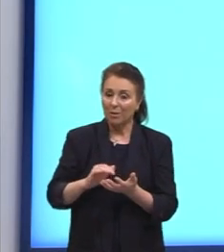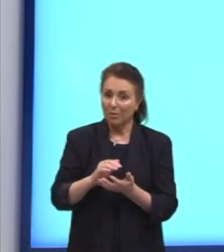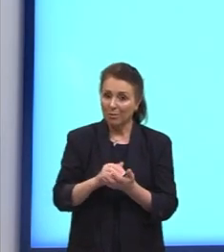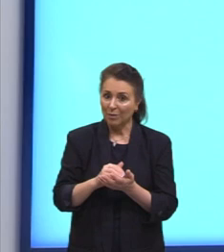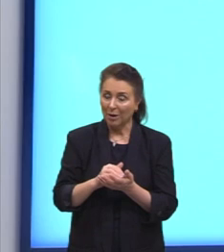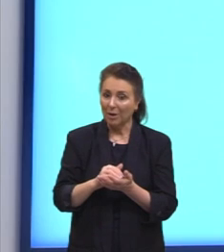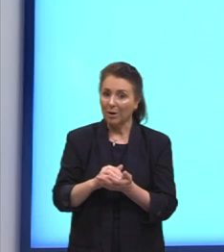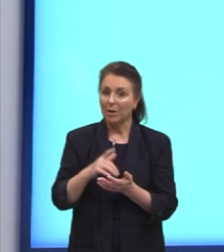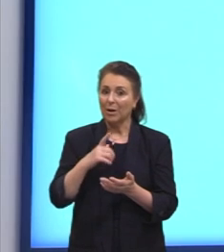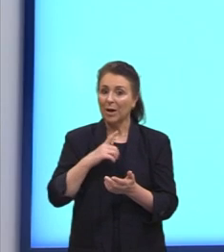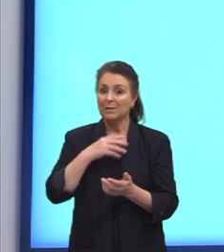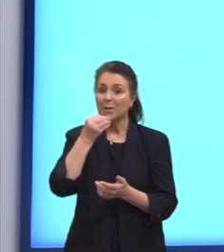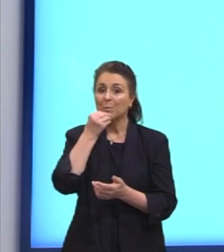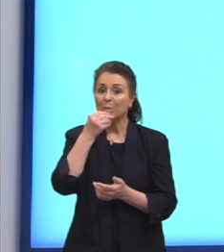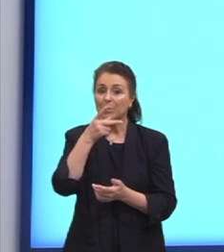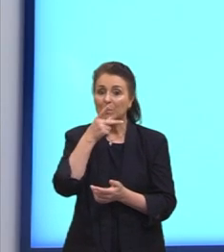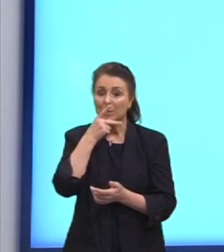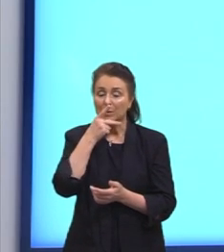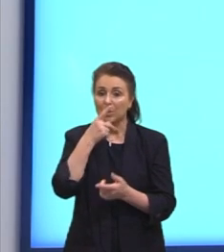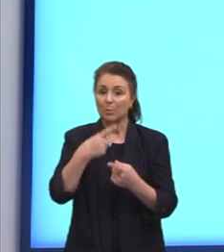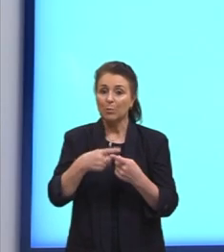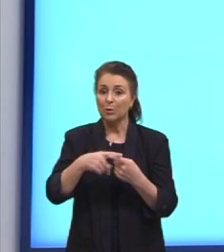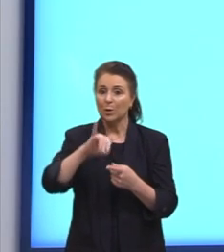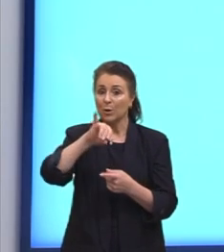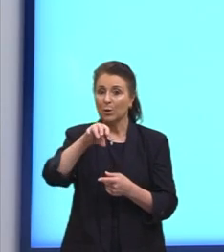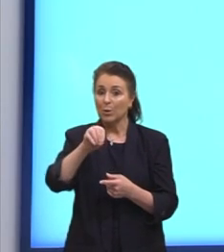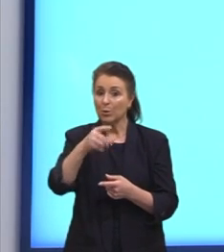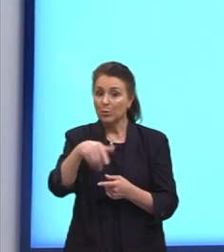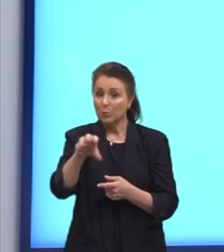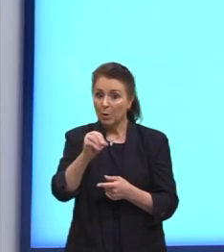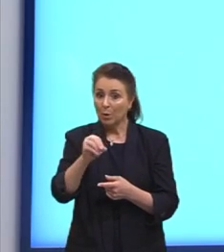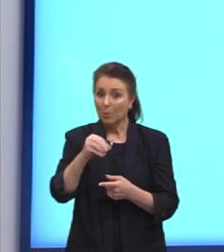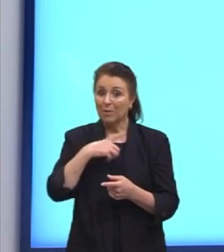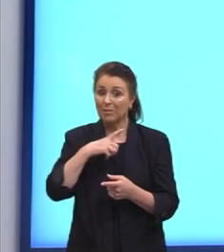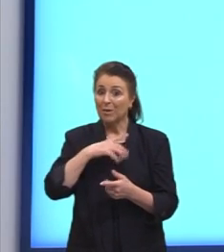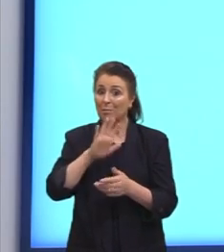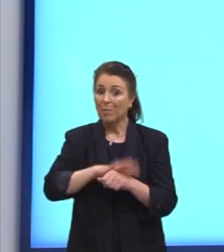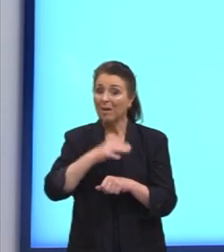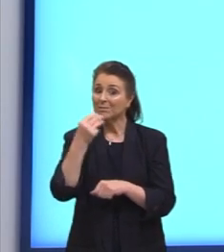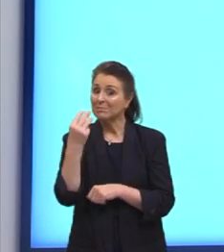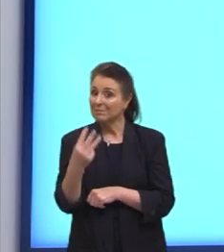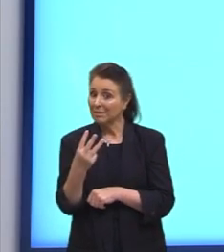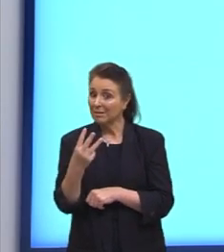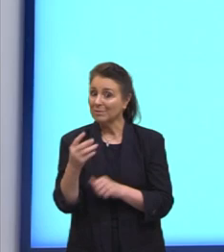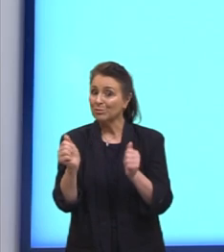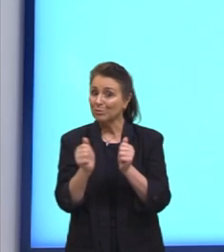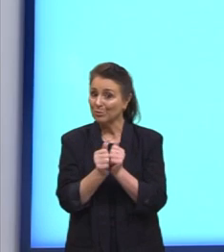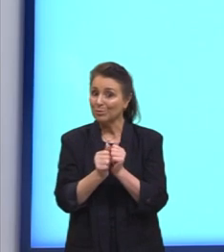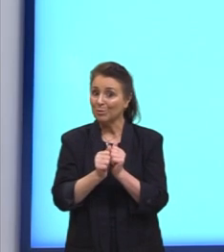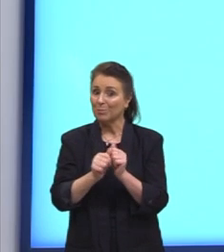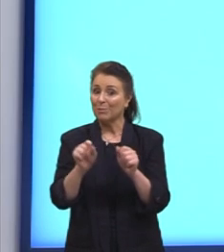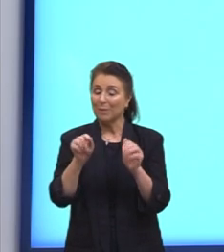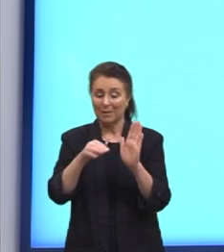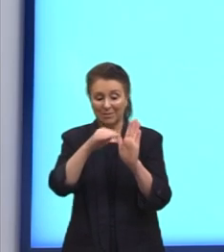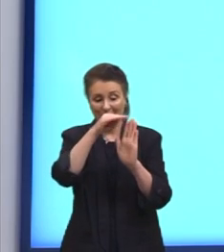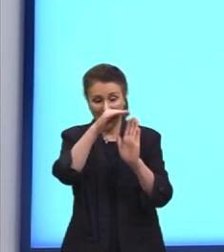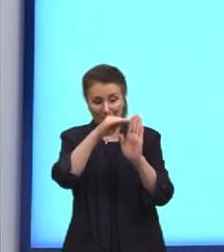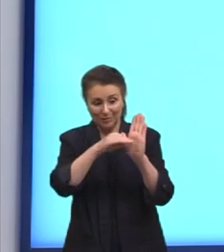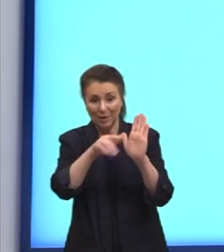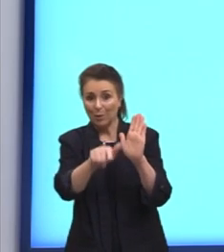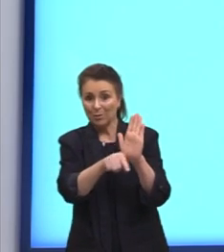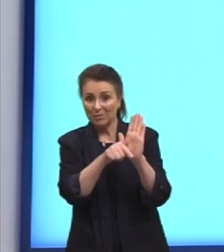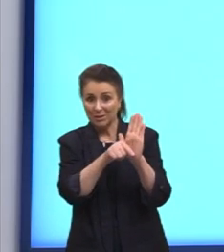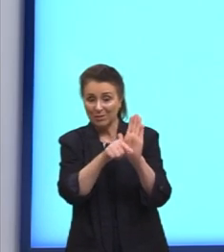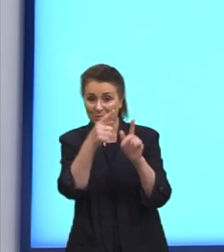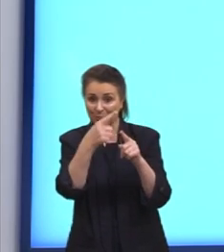probabilidade, porque o João está entre um desses para ser o sétimo sorteado. E aí, gente, nós